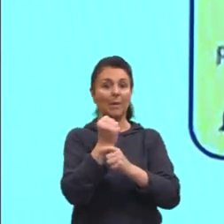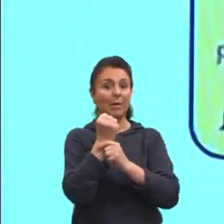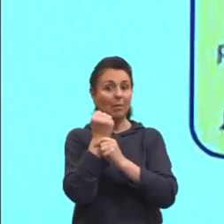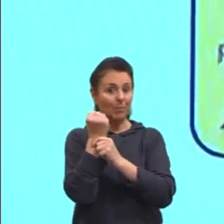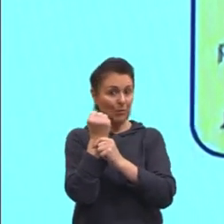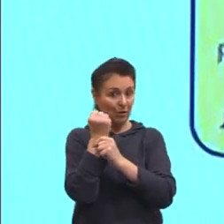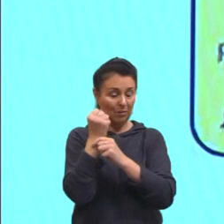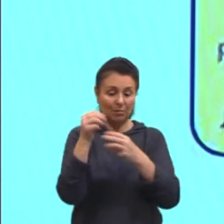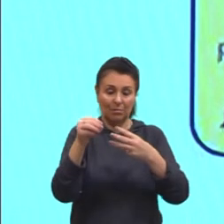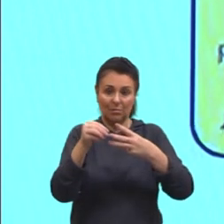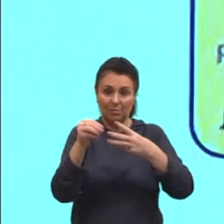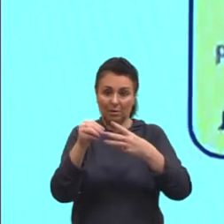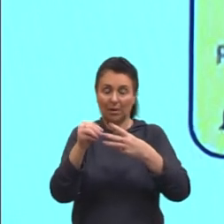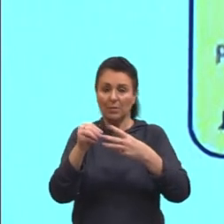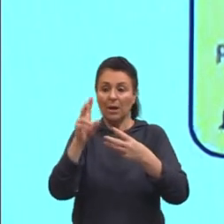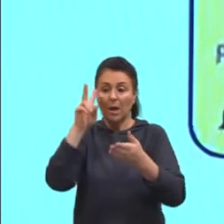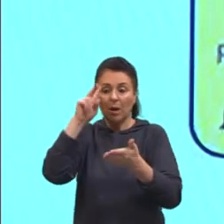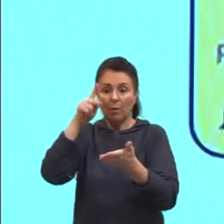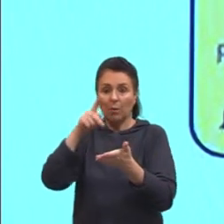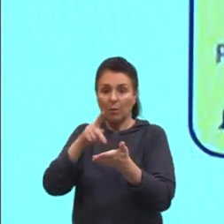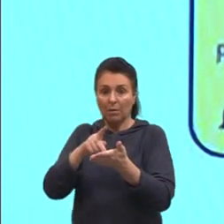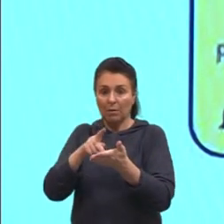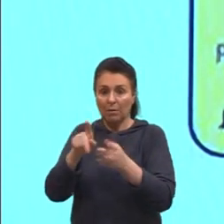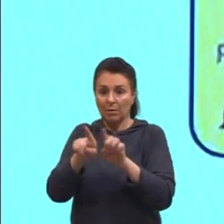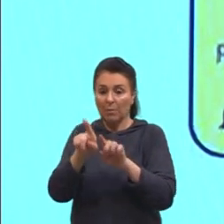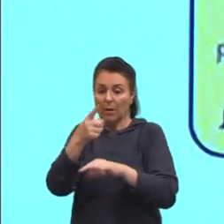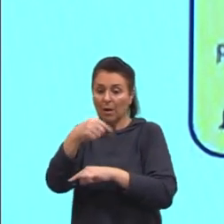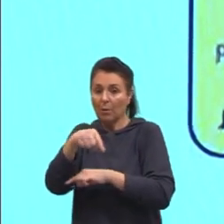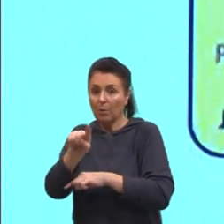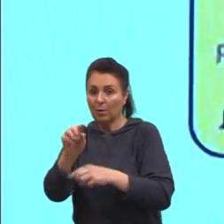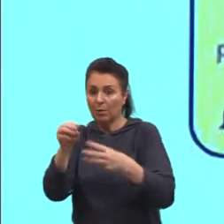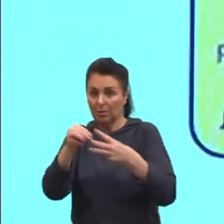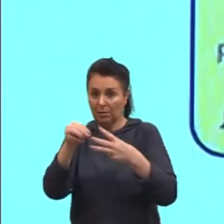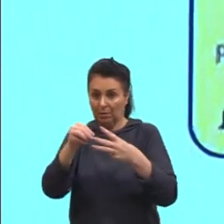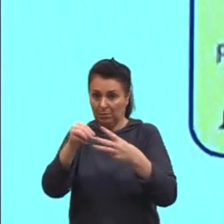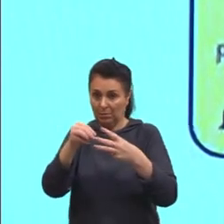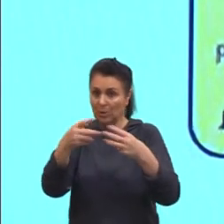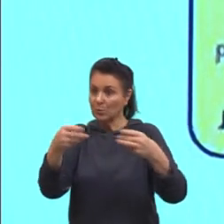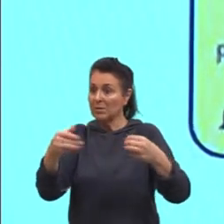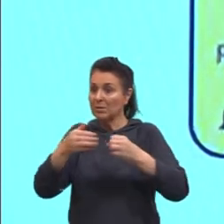célula, quanto reconhecer lá outras células ou o meio externo.